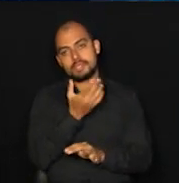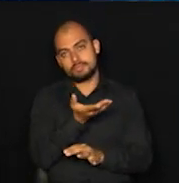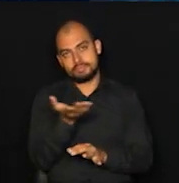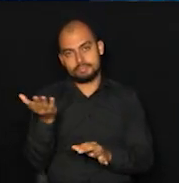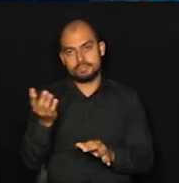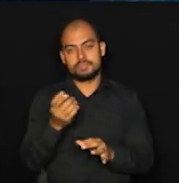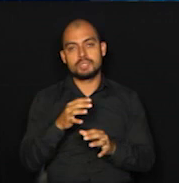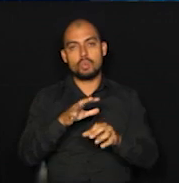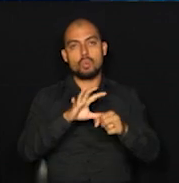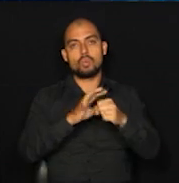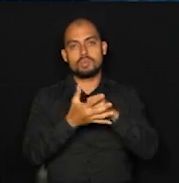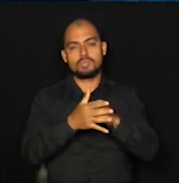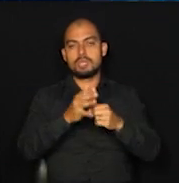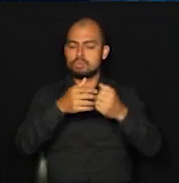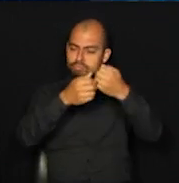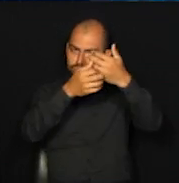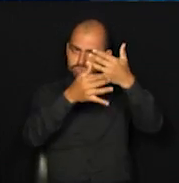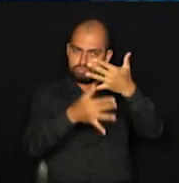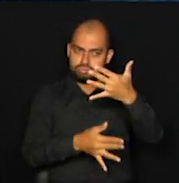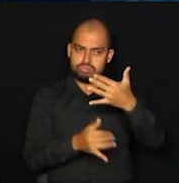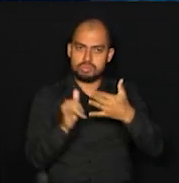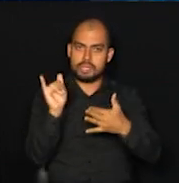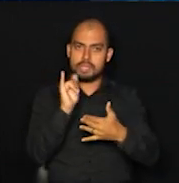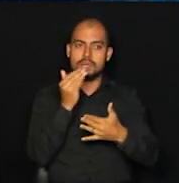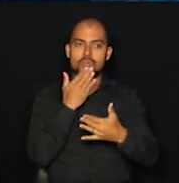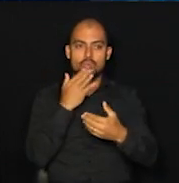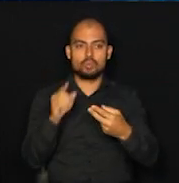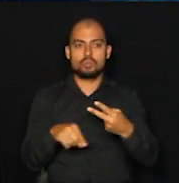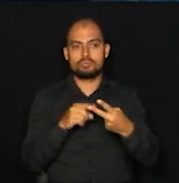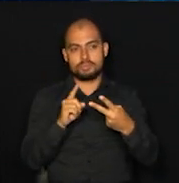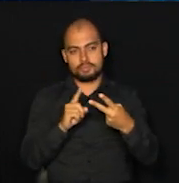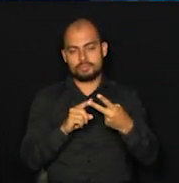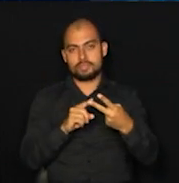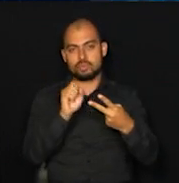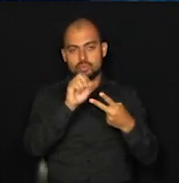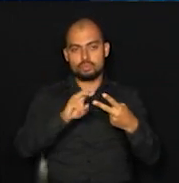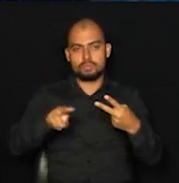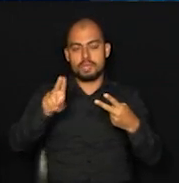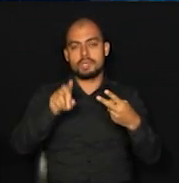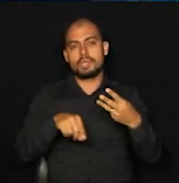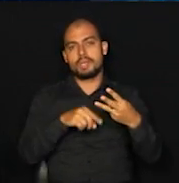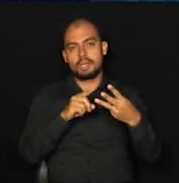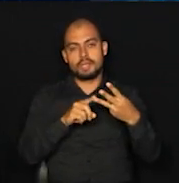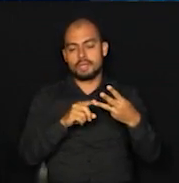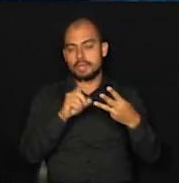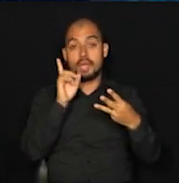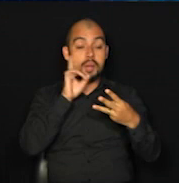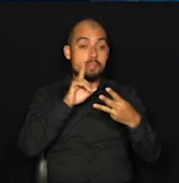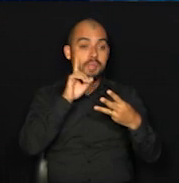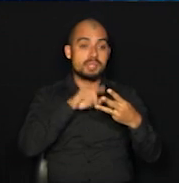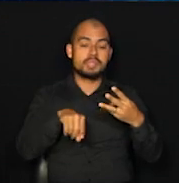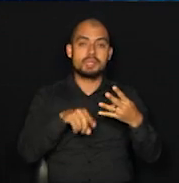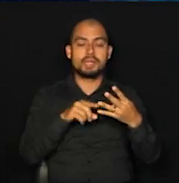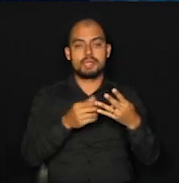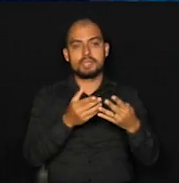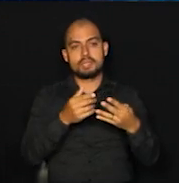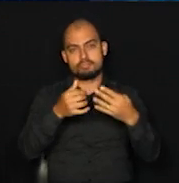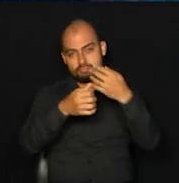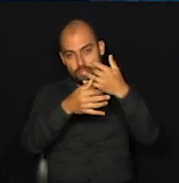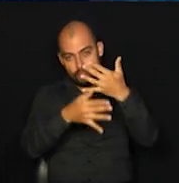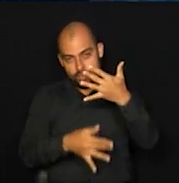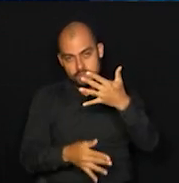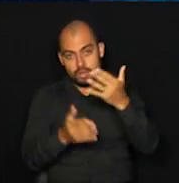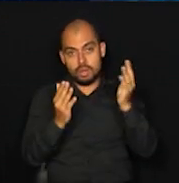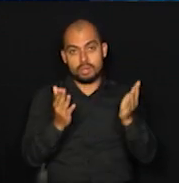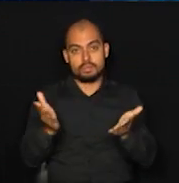que segue aí por Indaiatuba, 7.905, Sumaré, 6.579, Americana,